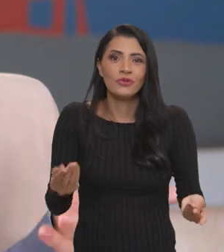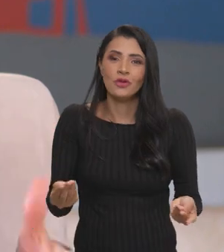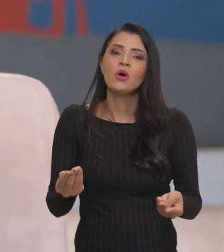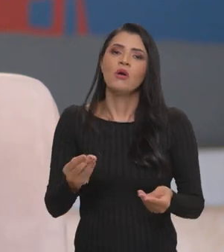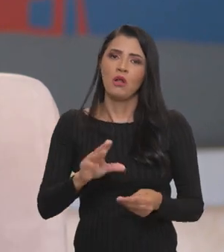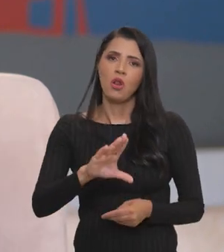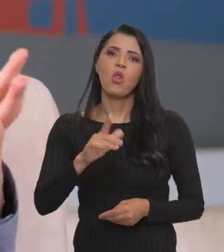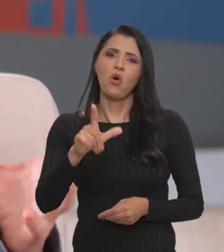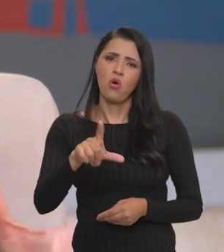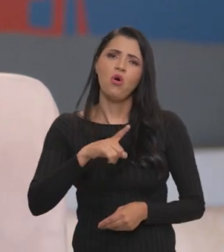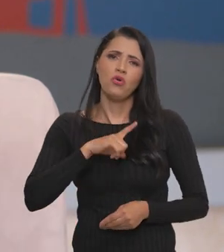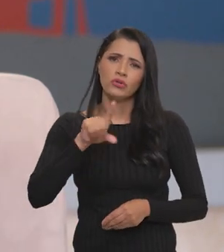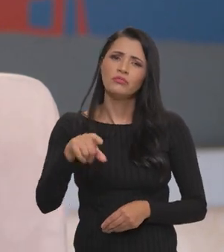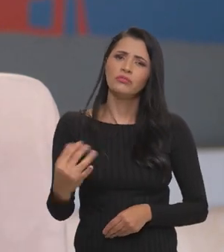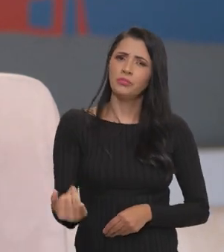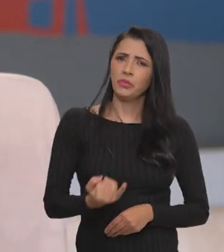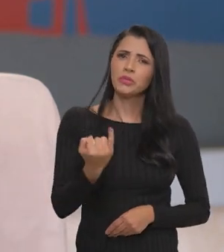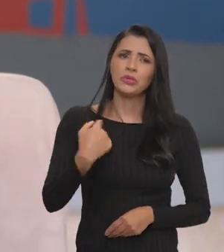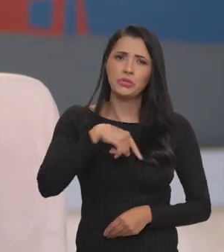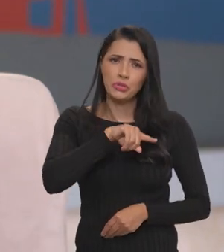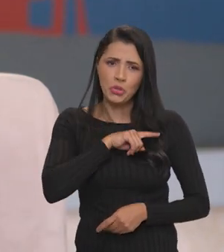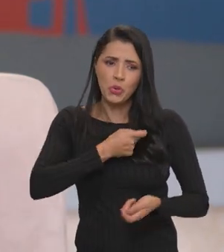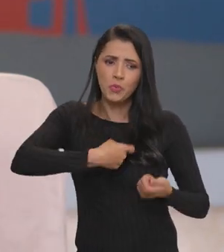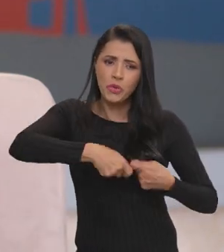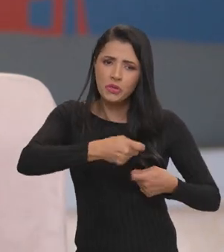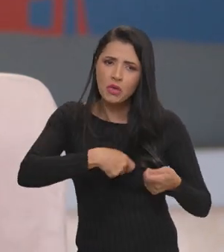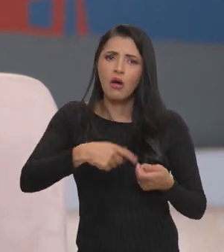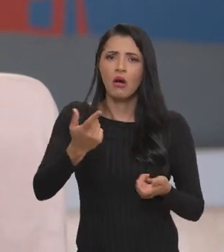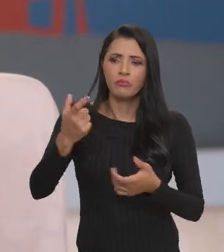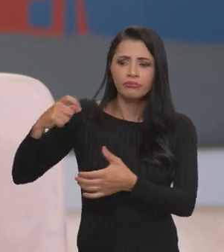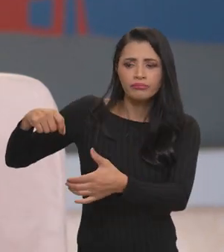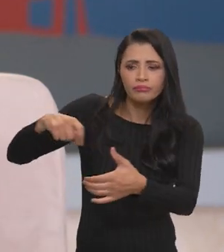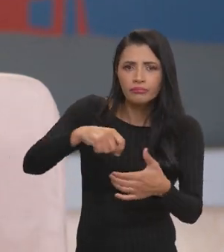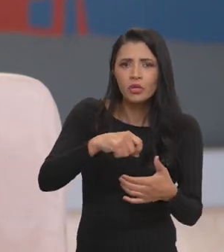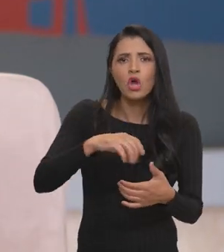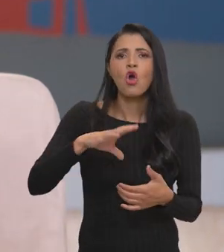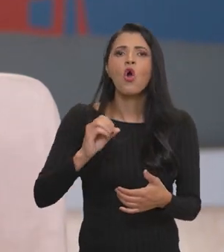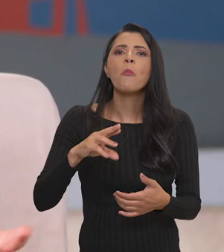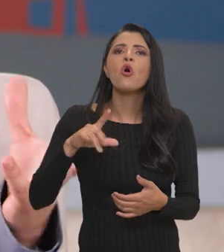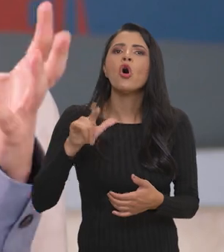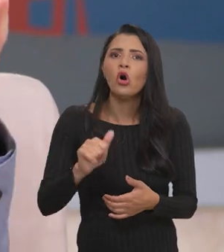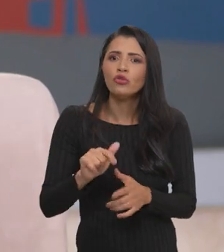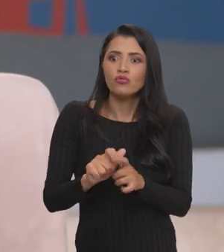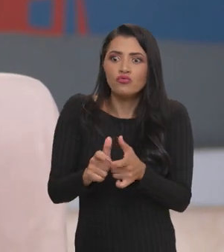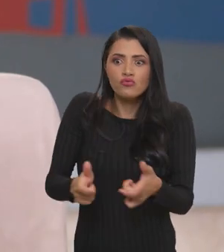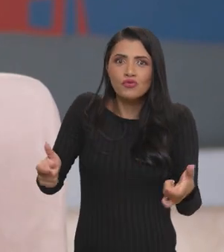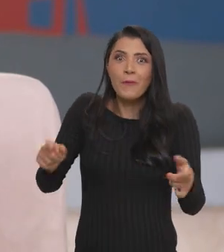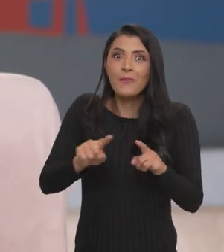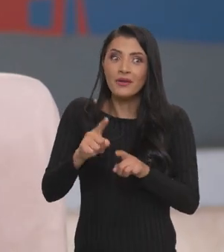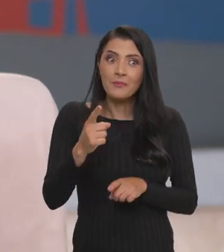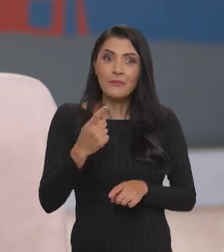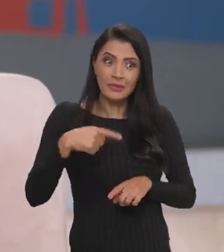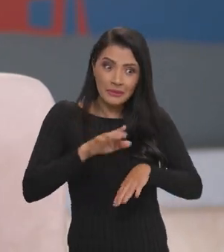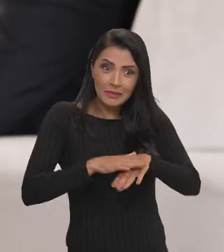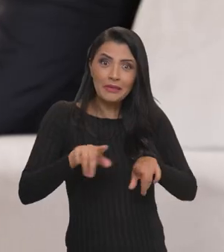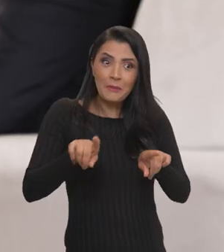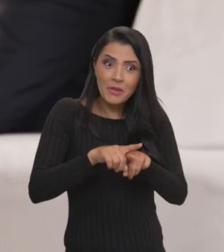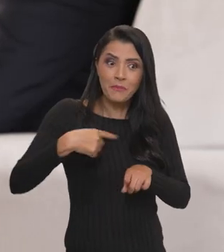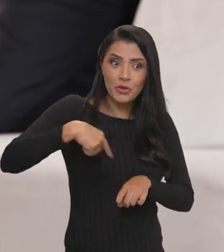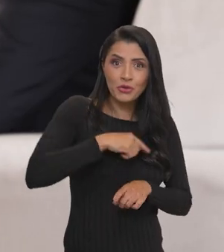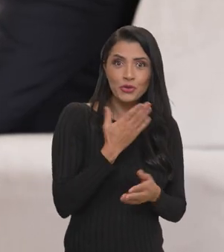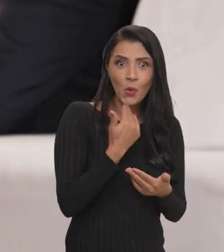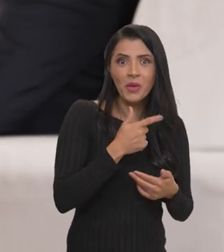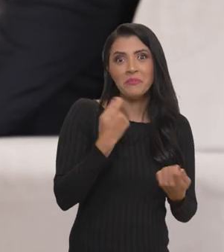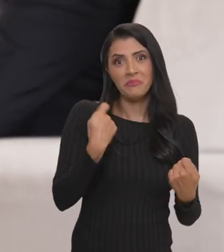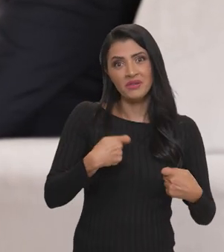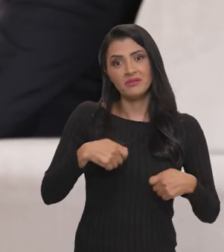E, lógico, tem uma importância muito grande para a nossa balança comercial, a questão da produção das commodities. Mas, para o nosso abastecimento alimentar, a gente precisa